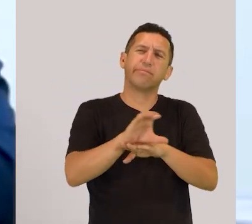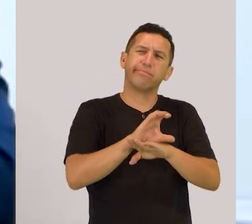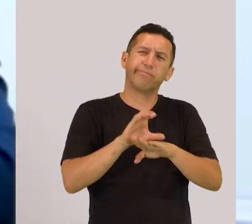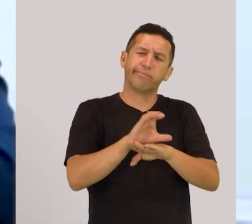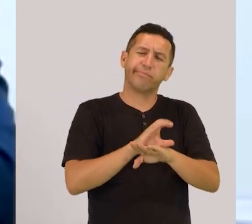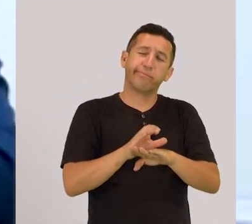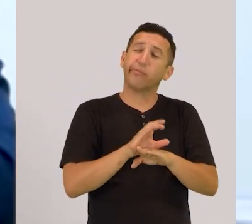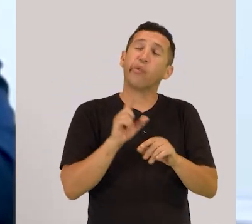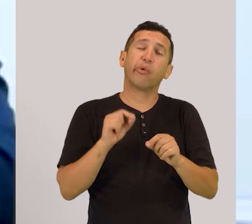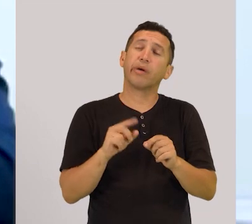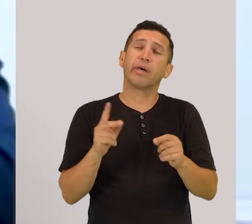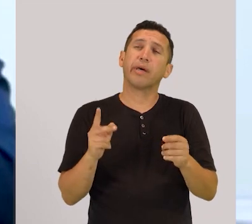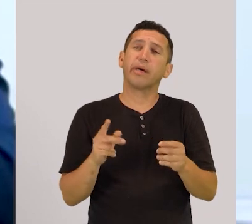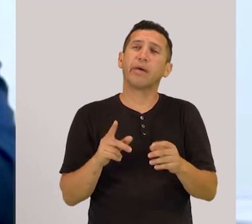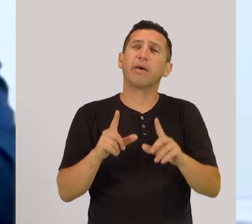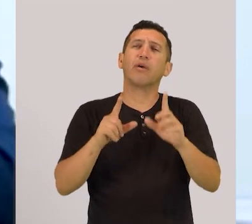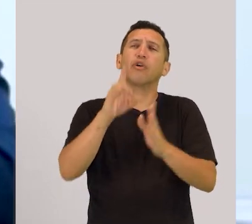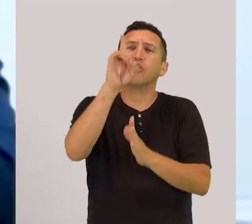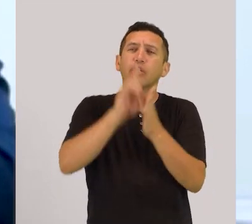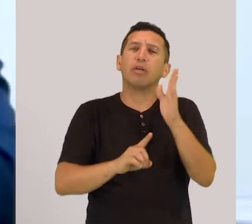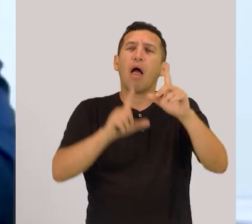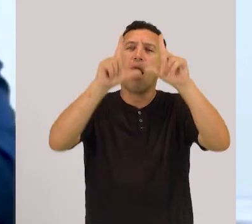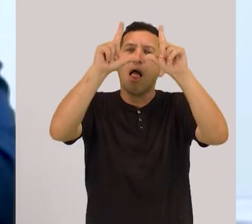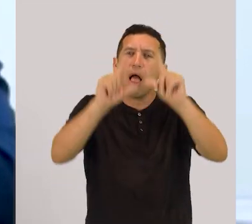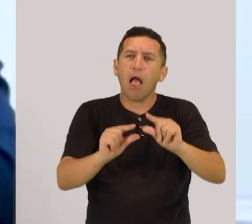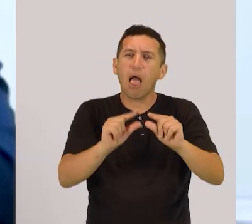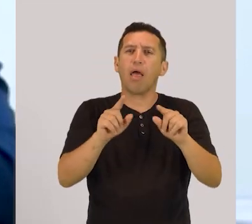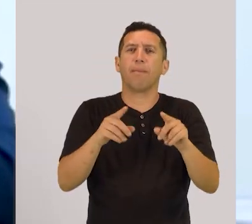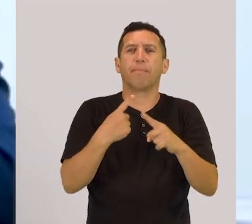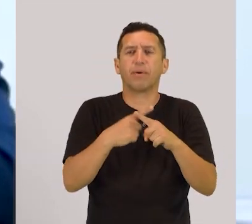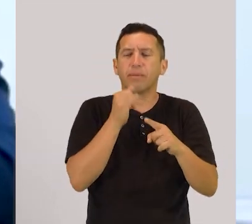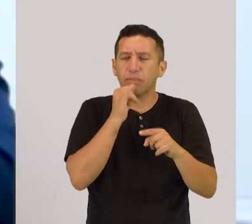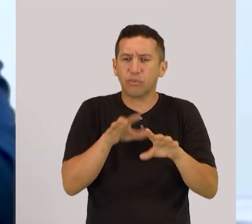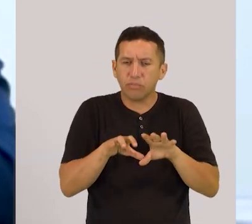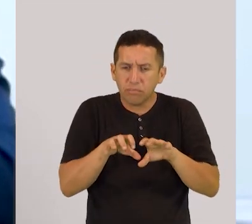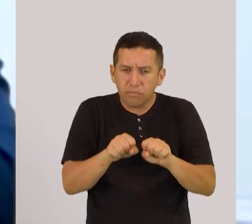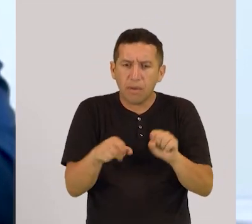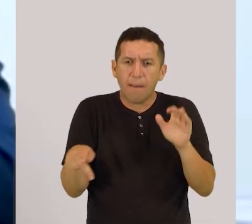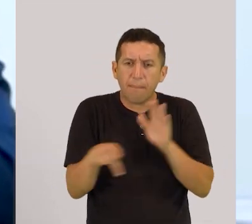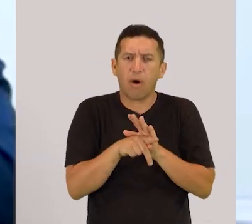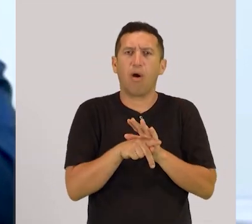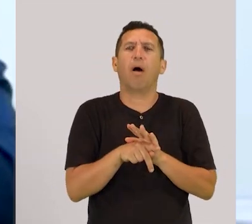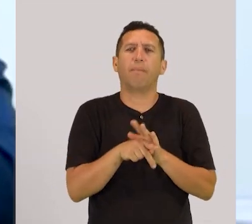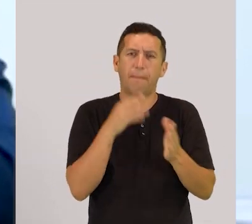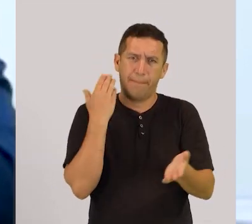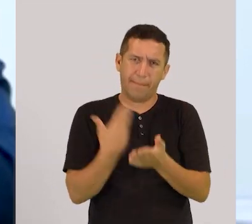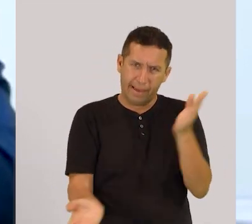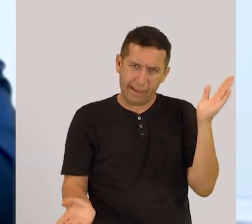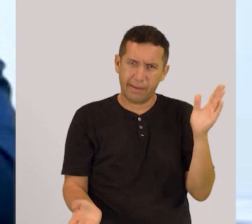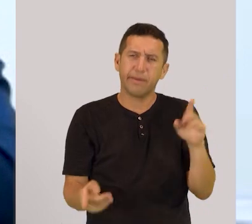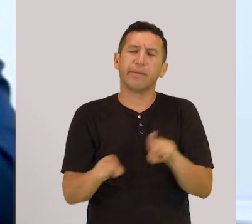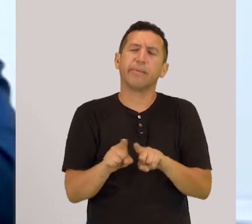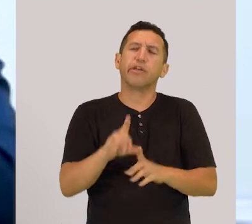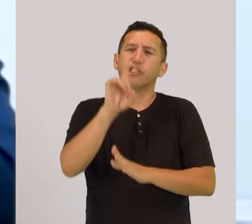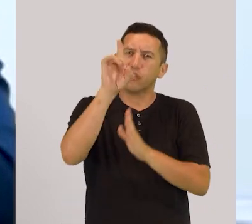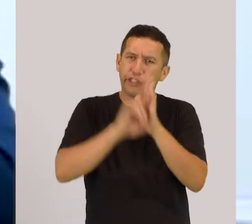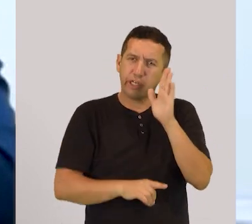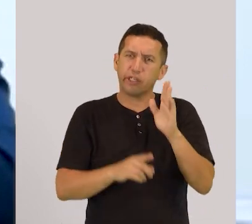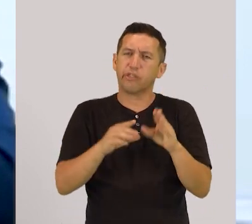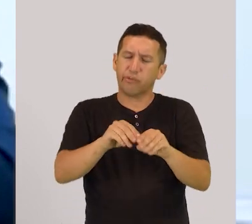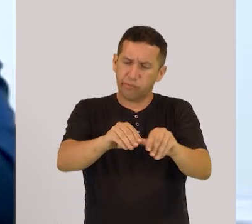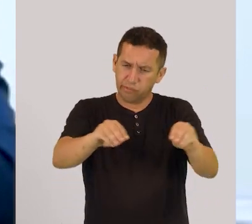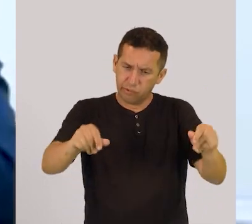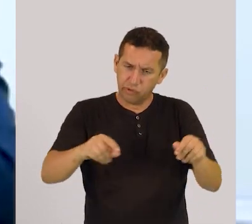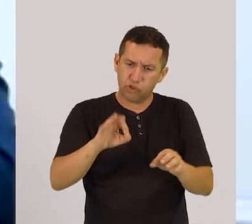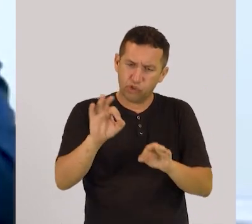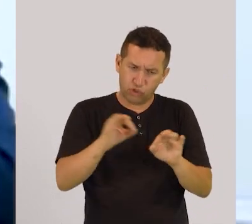Constituição que reduzem e restringem o direito à posse, ao uso fruto exclusivo e, principalmente, o direito de ter